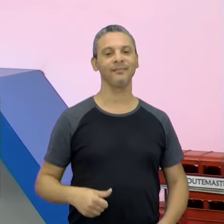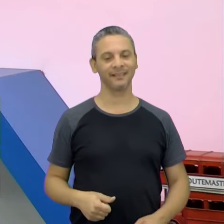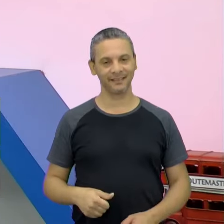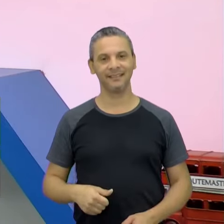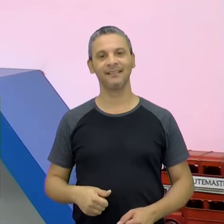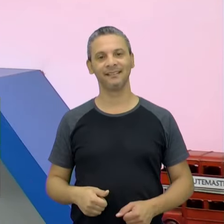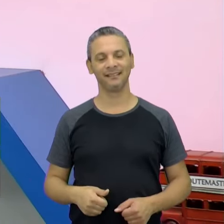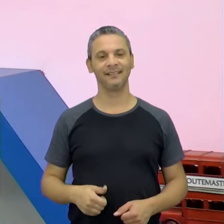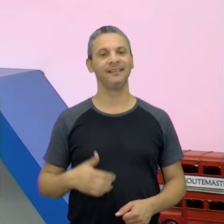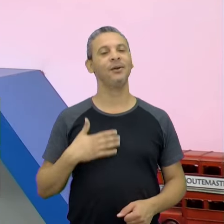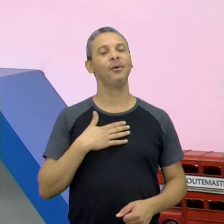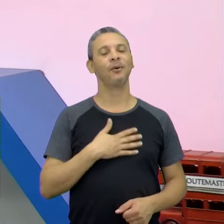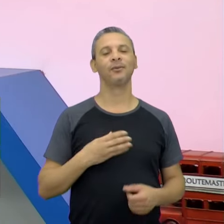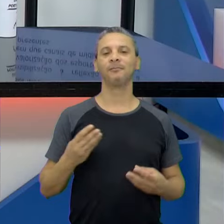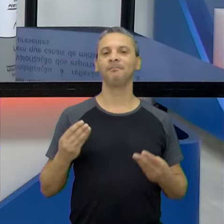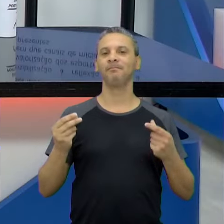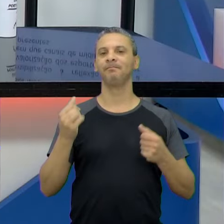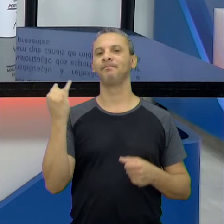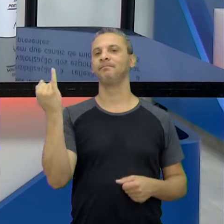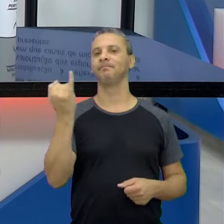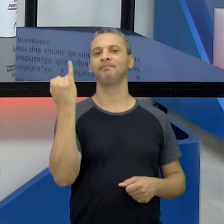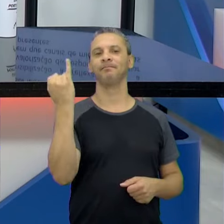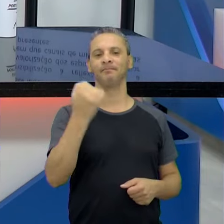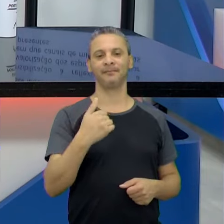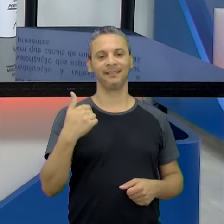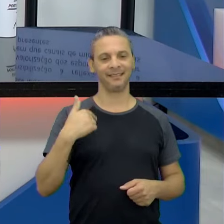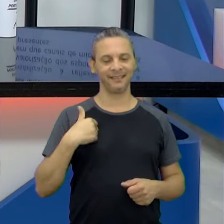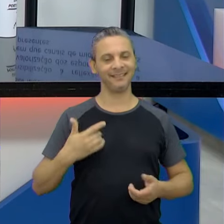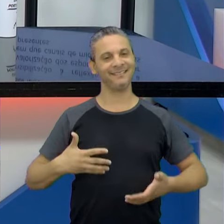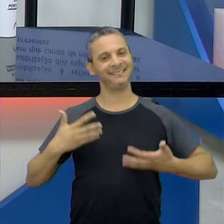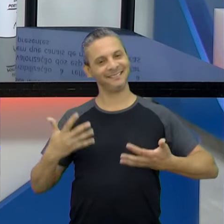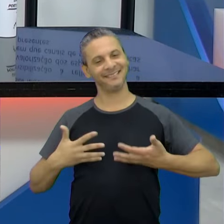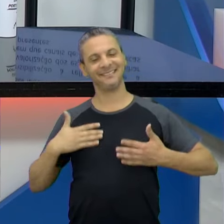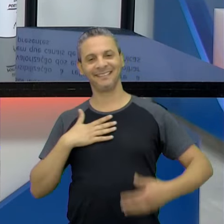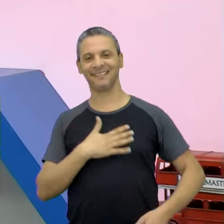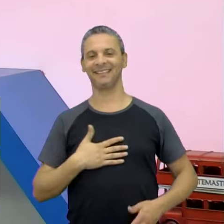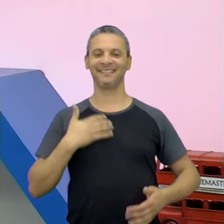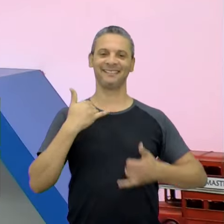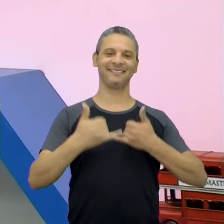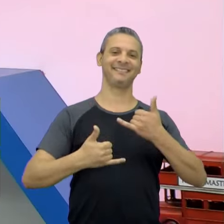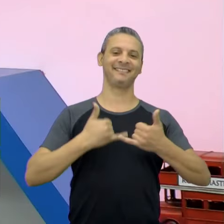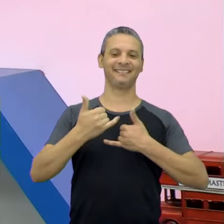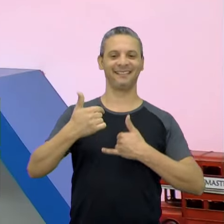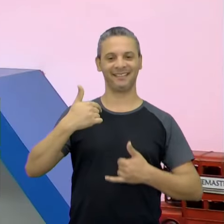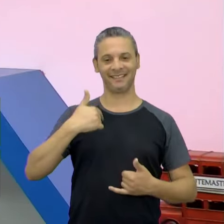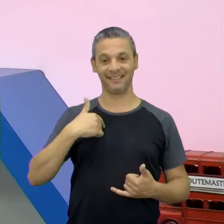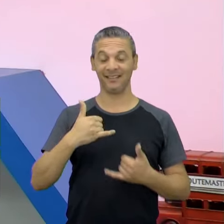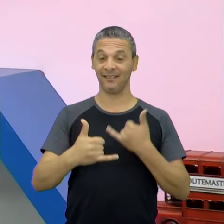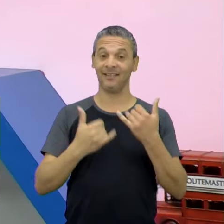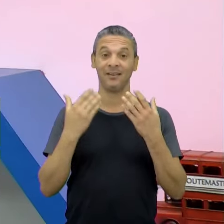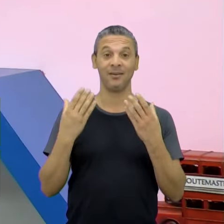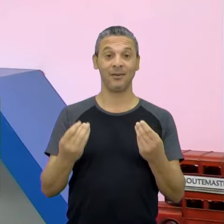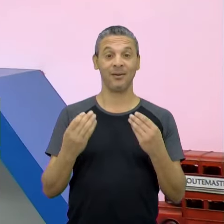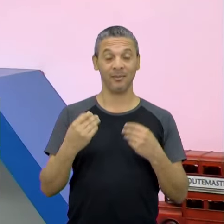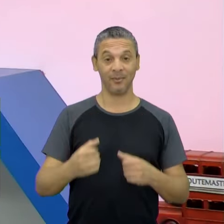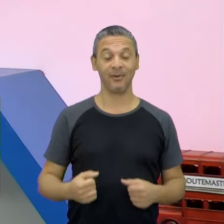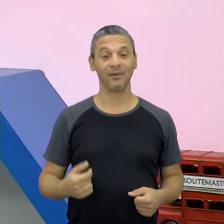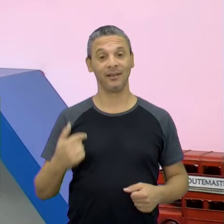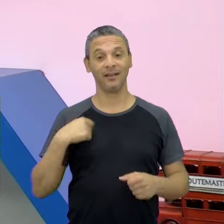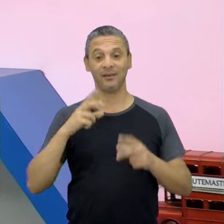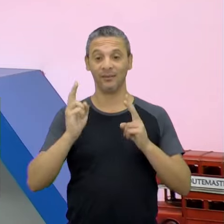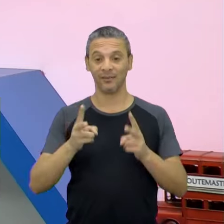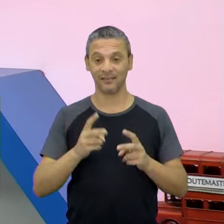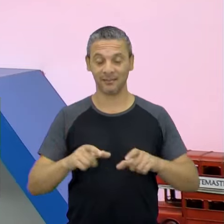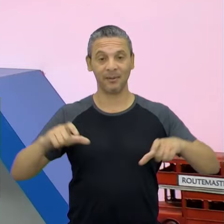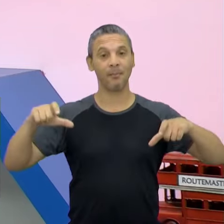muito gostosa e rica, né? E eu me diverti muito, como eu me divertia todas as vezes que eu